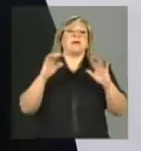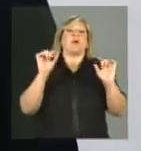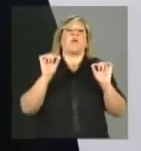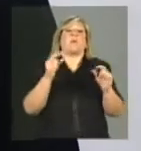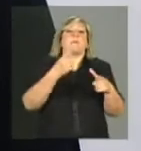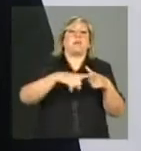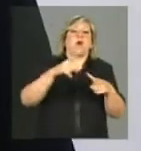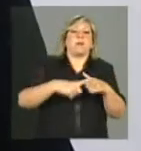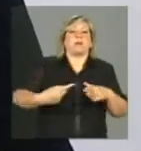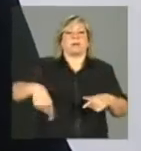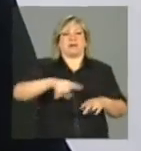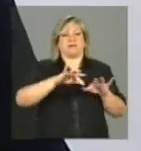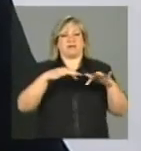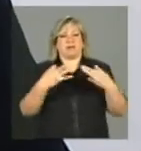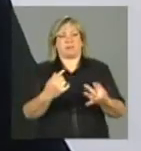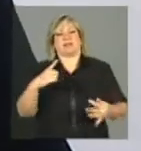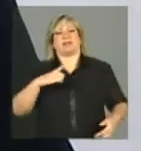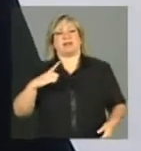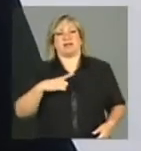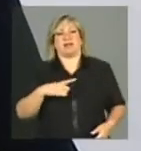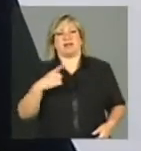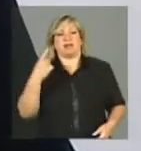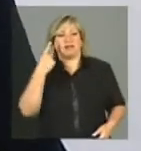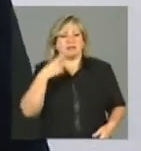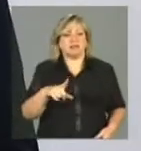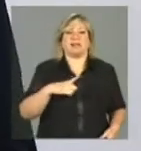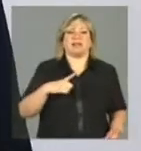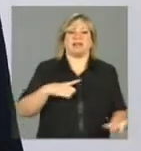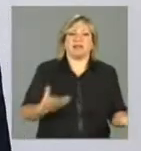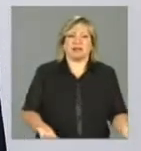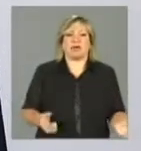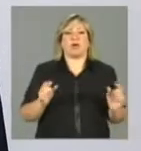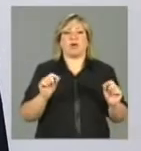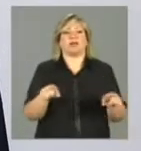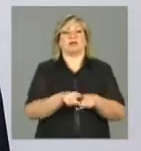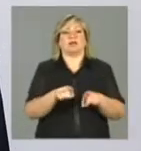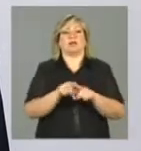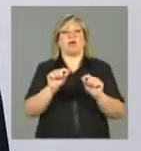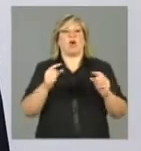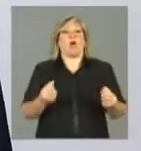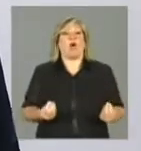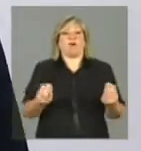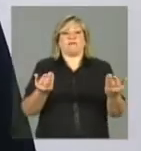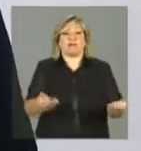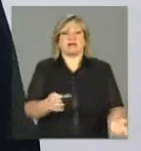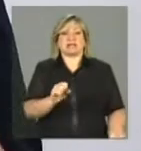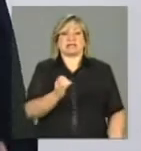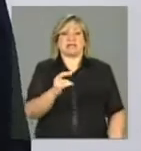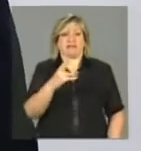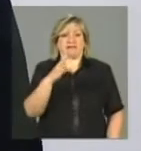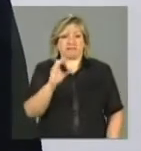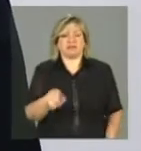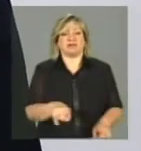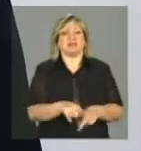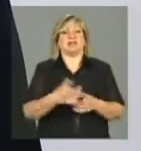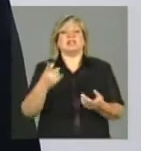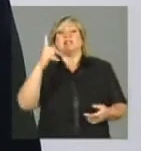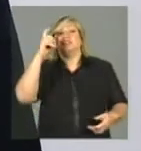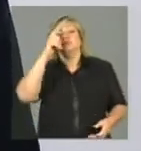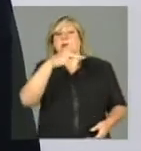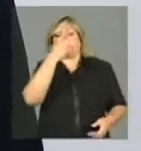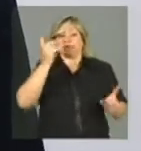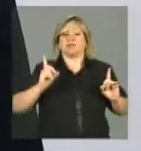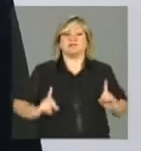enfrentando, as questões que envolvem a oferta de serviço, a dificuldade do acesso de